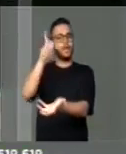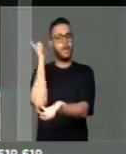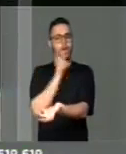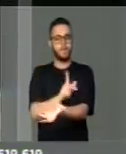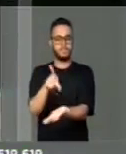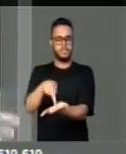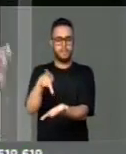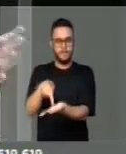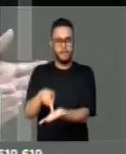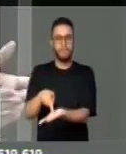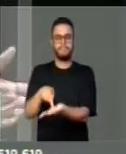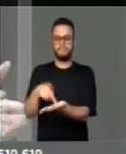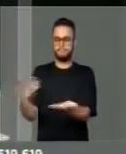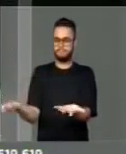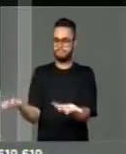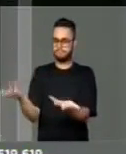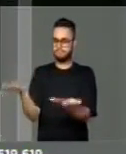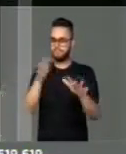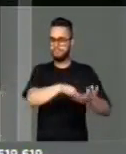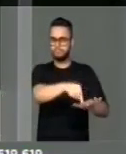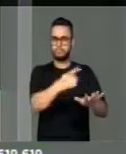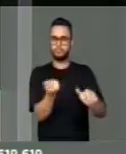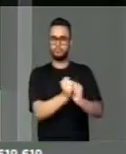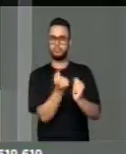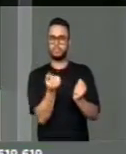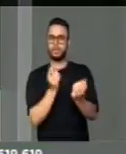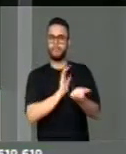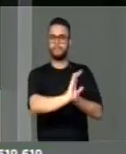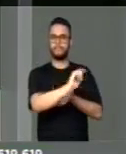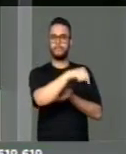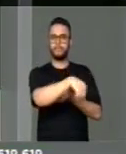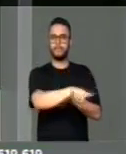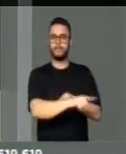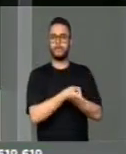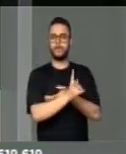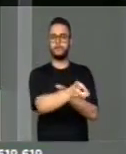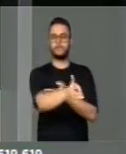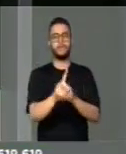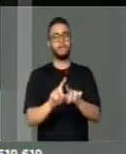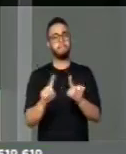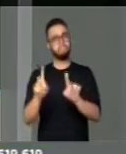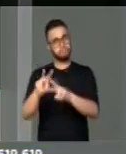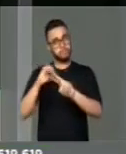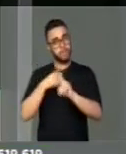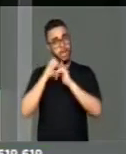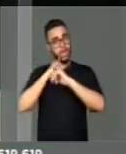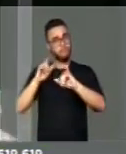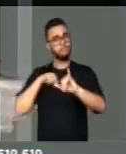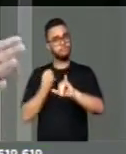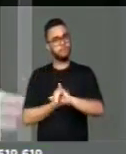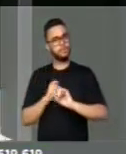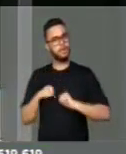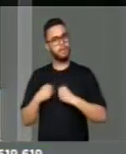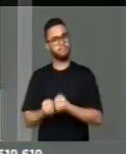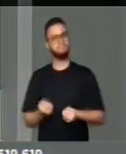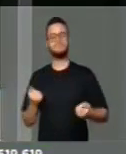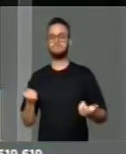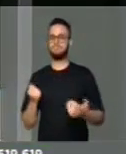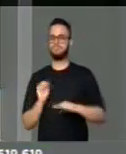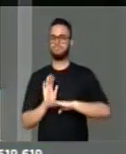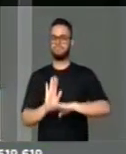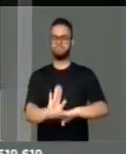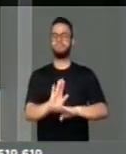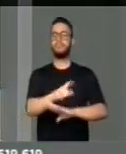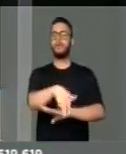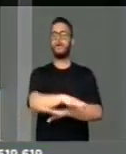contemplado com recursos para o seu funcionamento. E aqui deixo o nosso total apoio restrito a todos os funcionários daquele